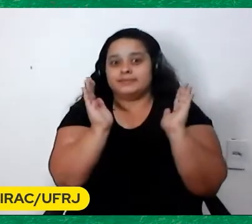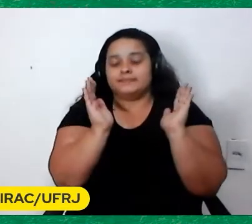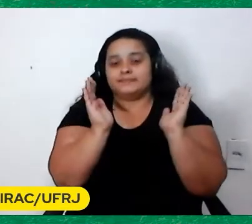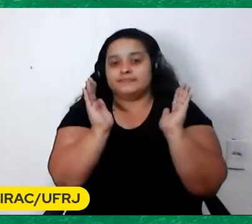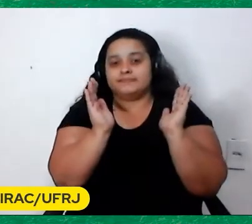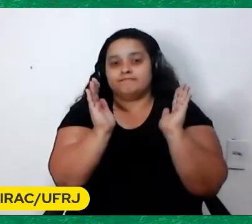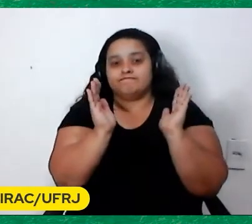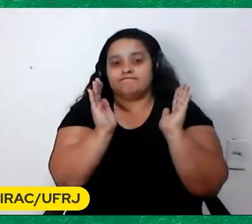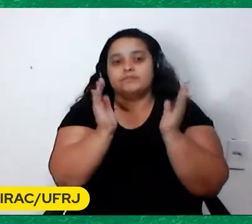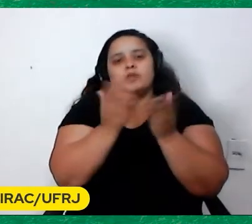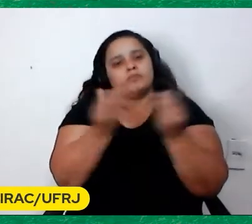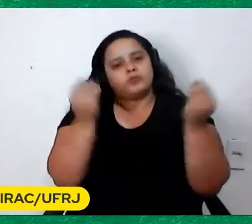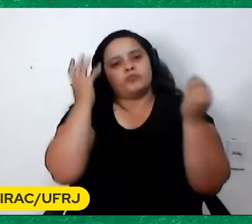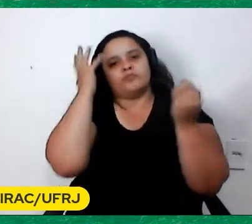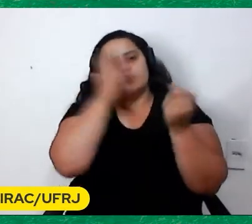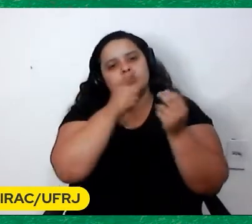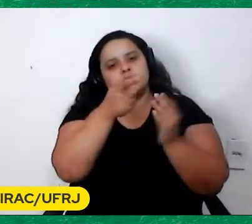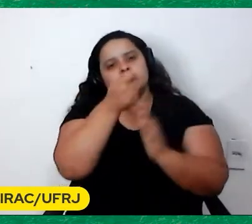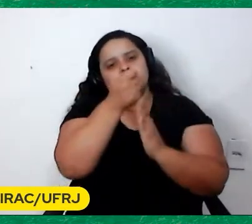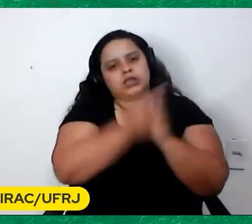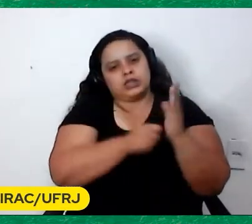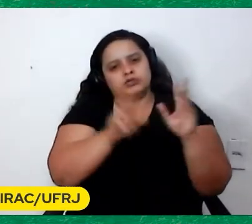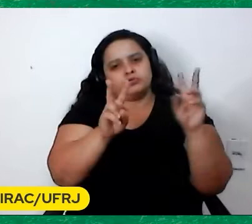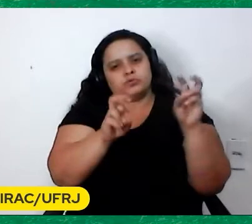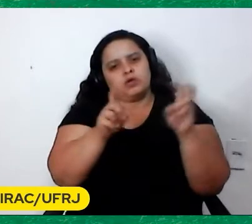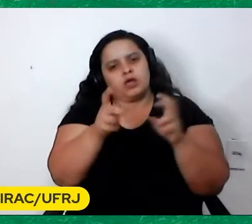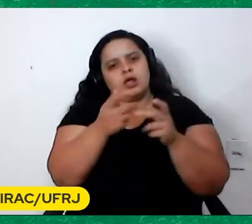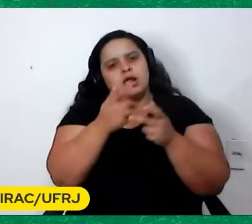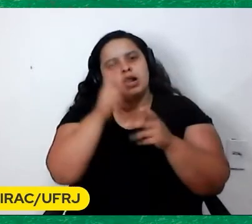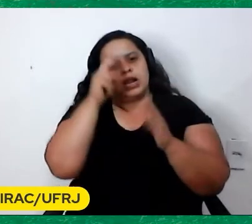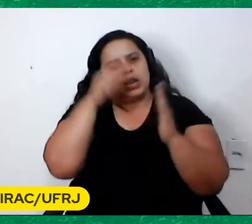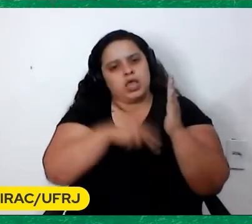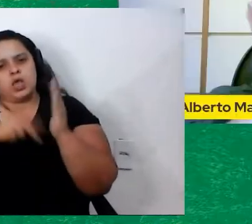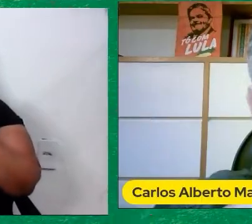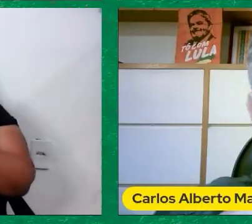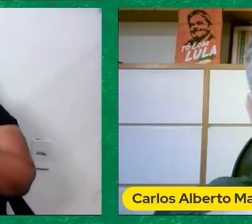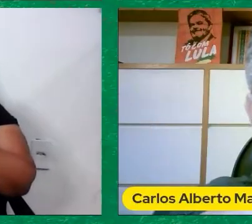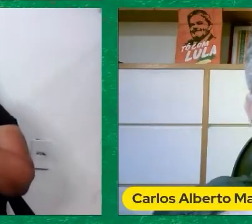Muito bonito Aquele texto Que você leu Do Capô É muito bonito